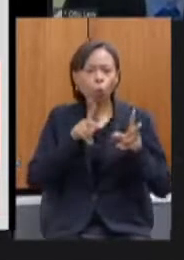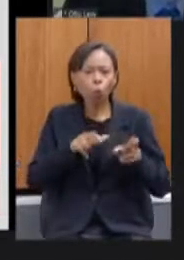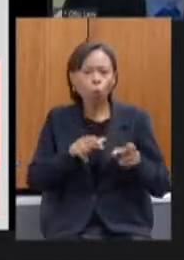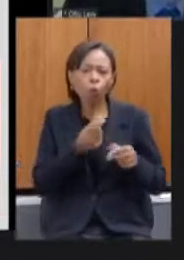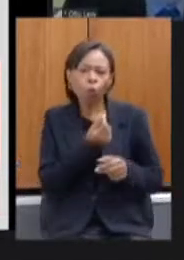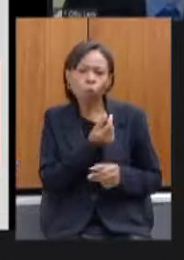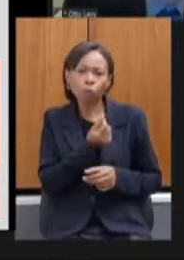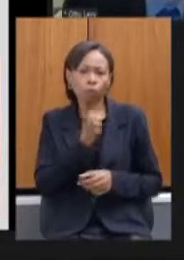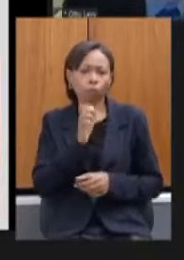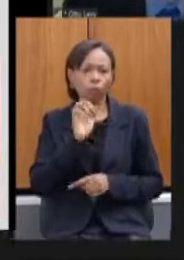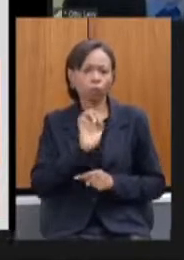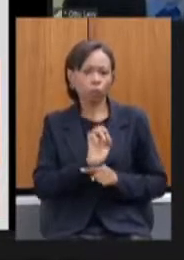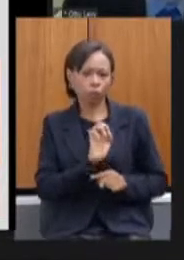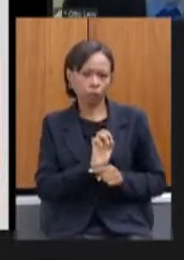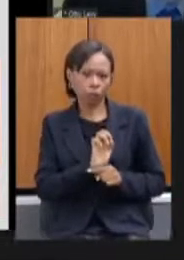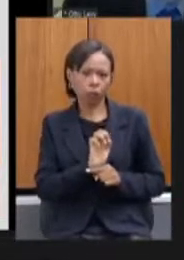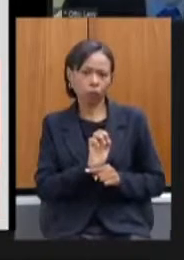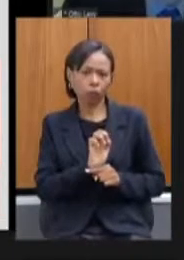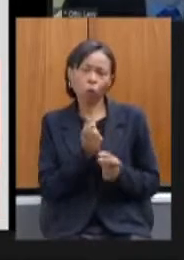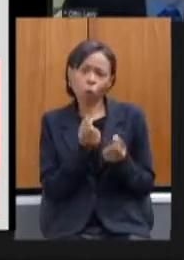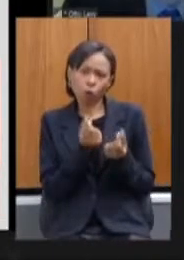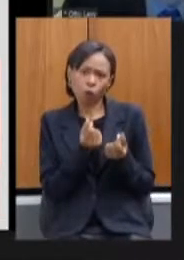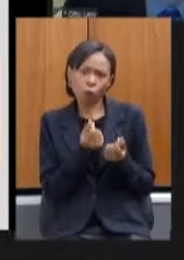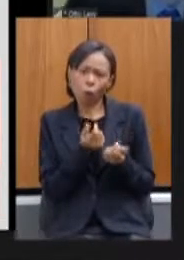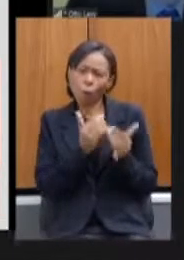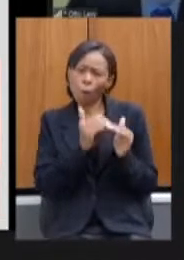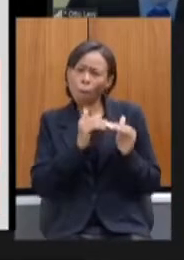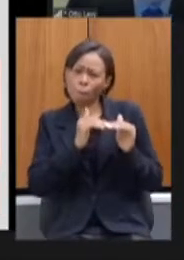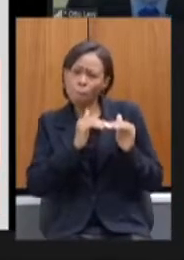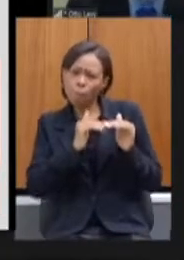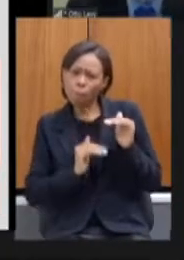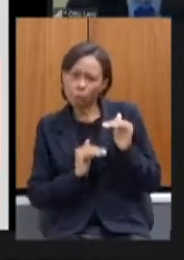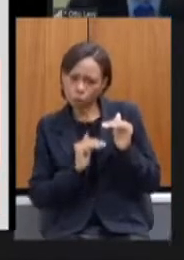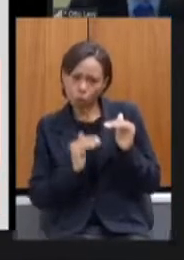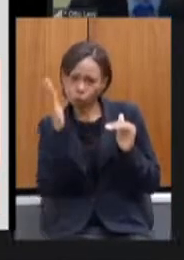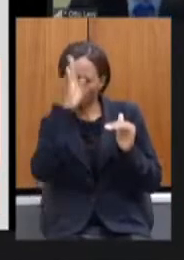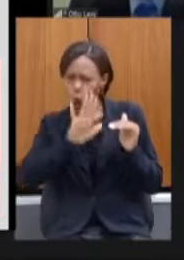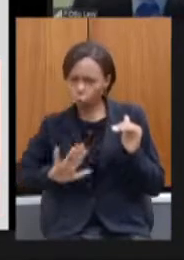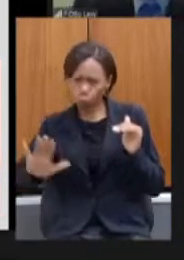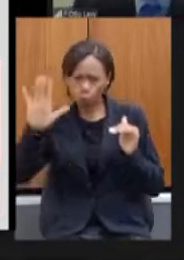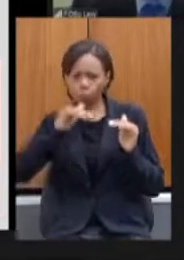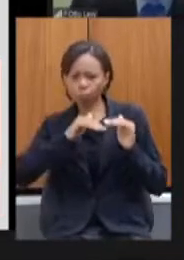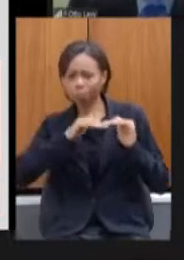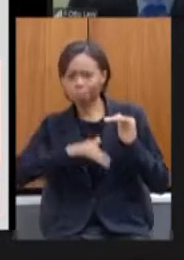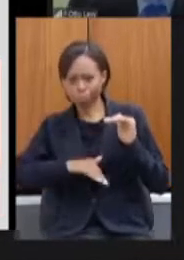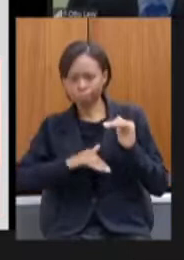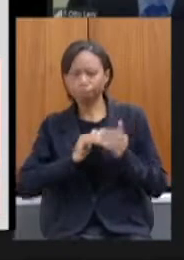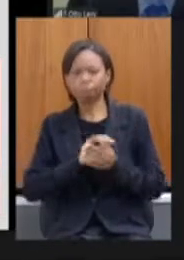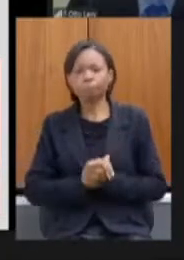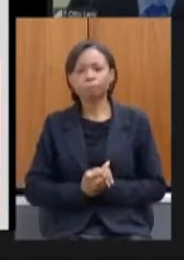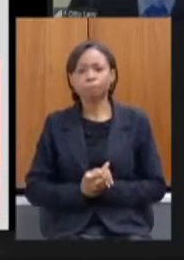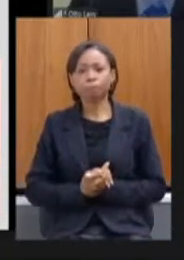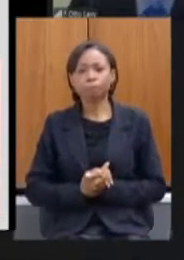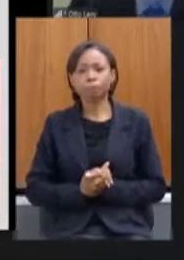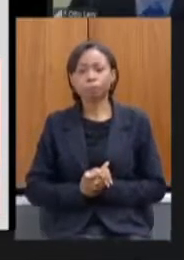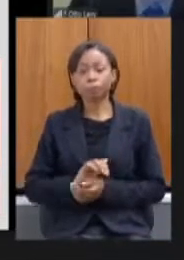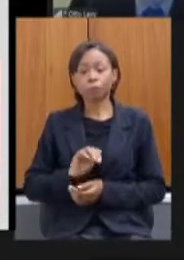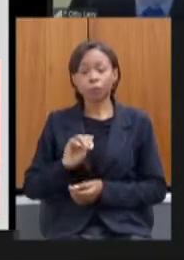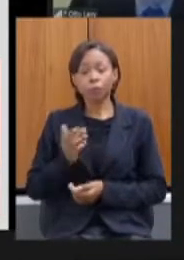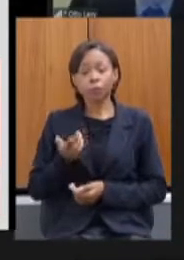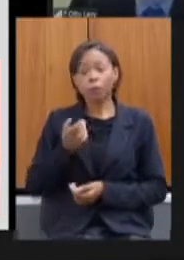foi também dos menores preços no Brasil. Com relação a medicamentos e equipamentos